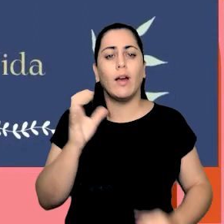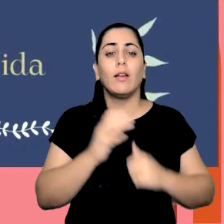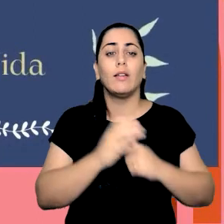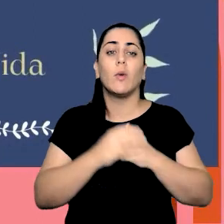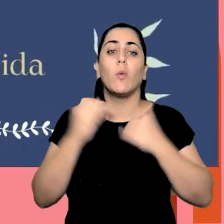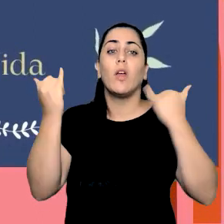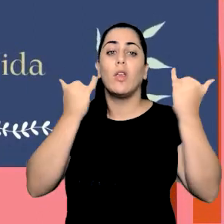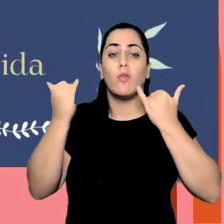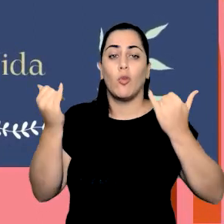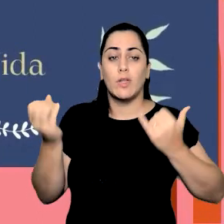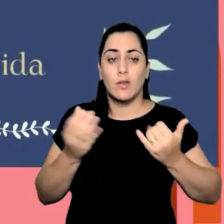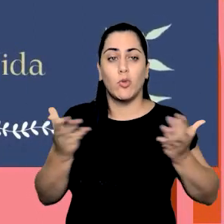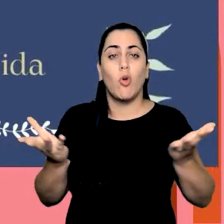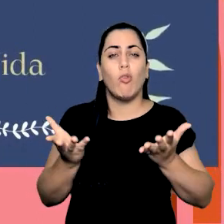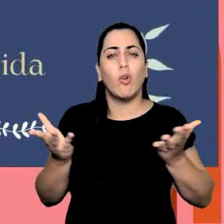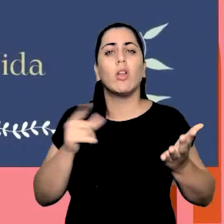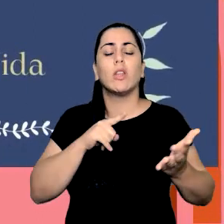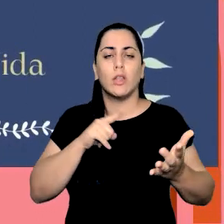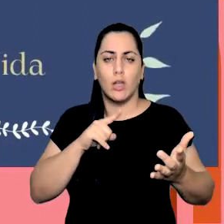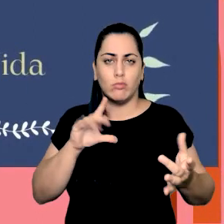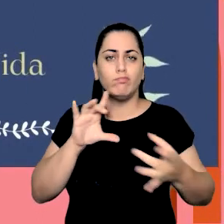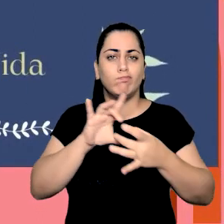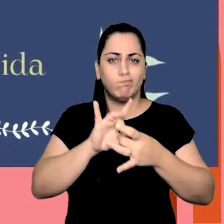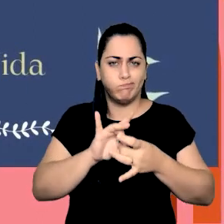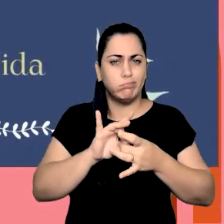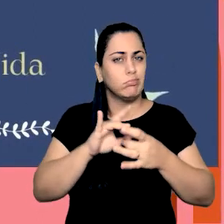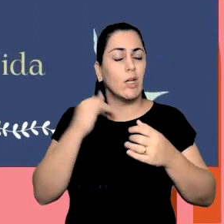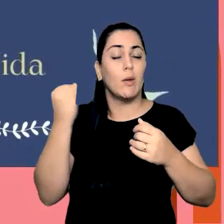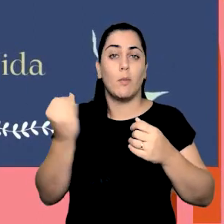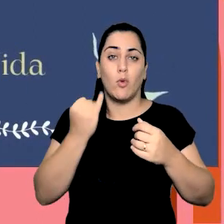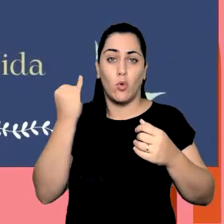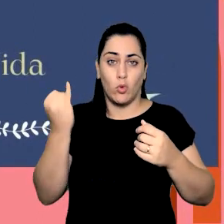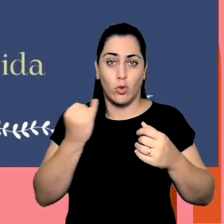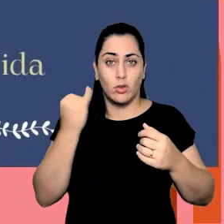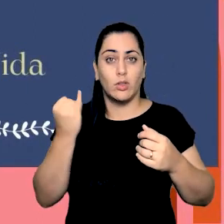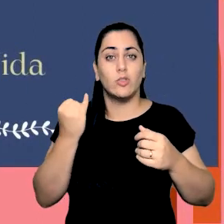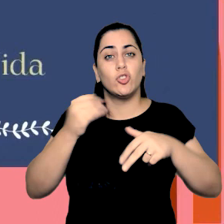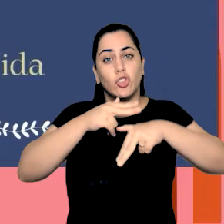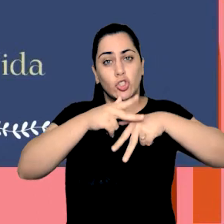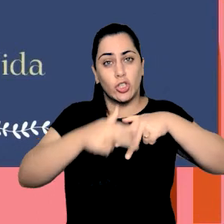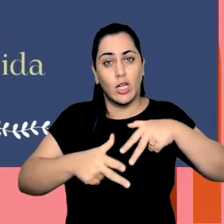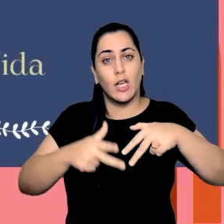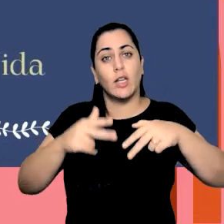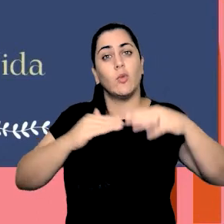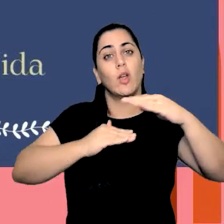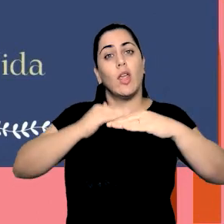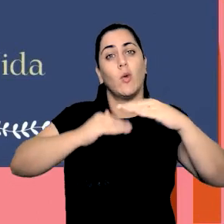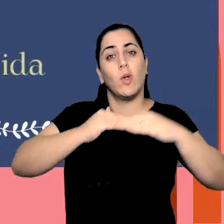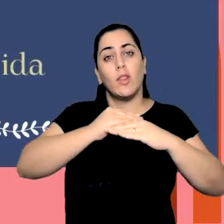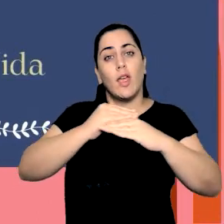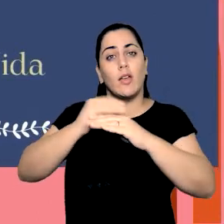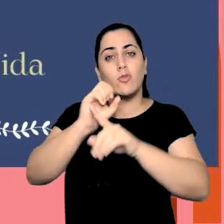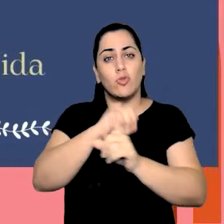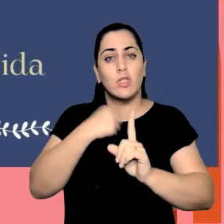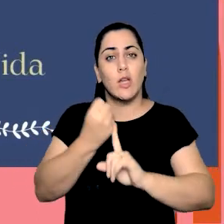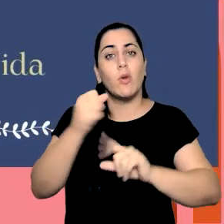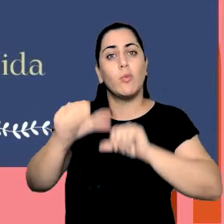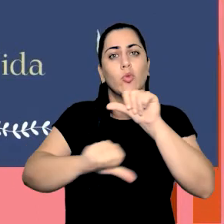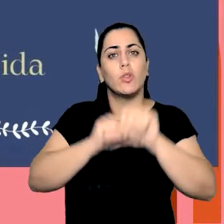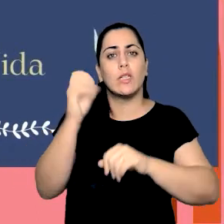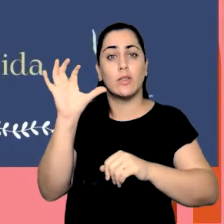nos permitem entender que existe uma ligação fundamental entre gênero, equidade social e mudanças climáticas.